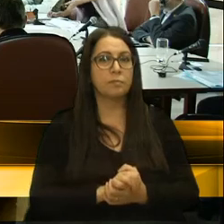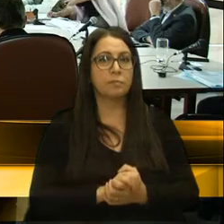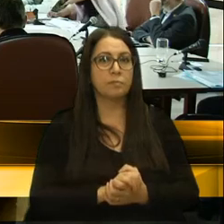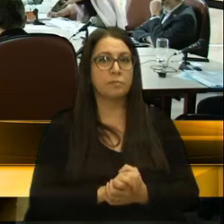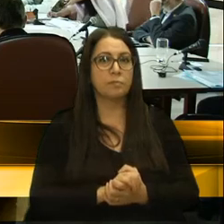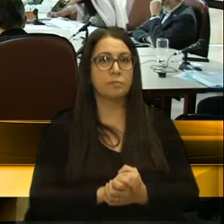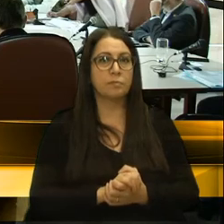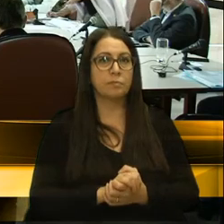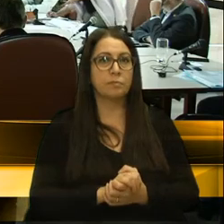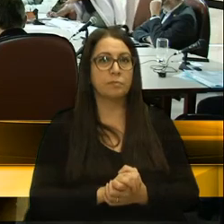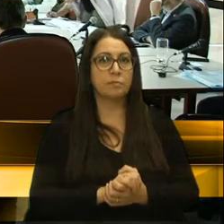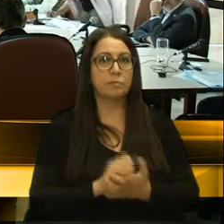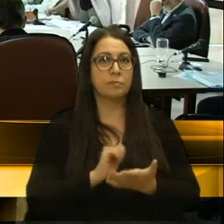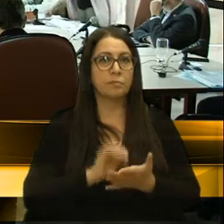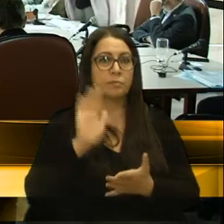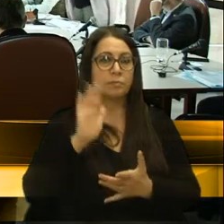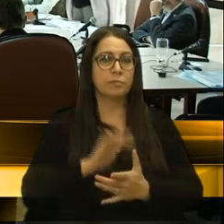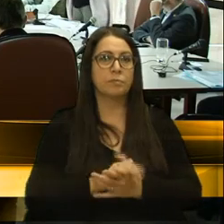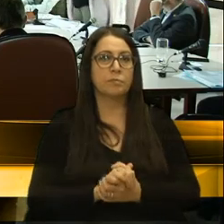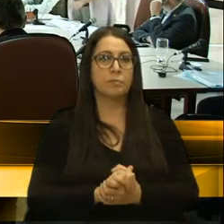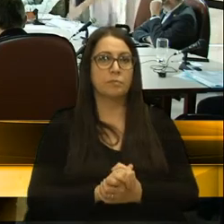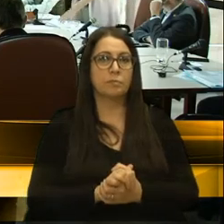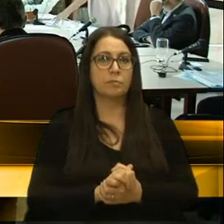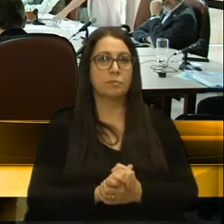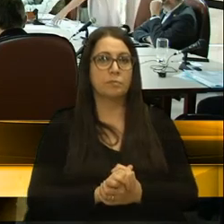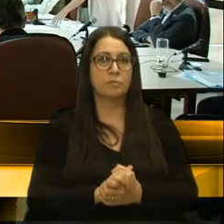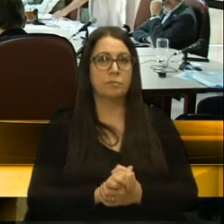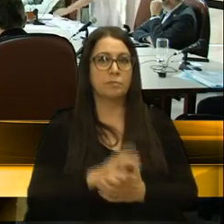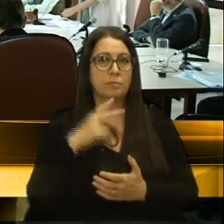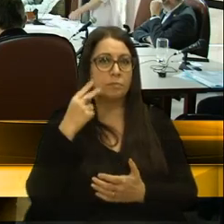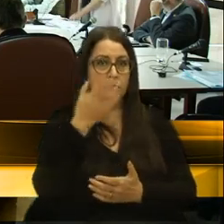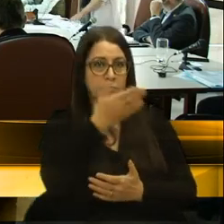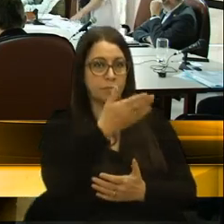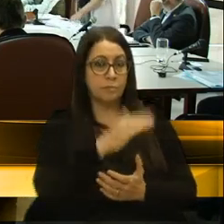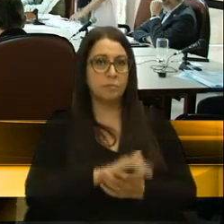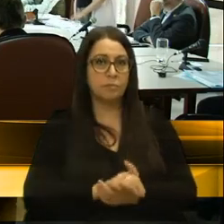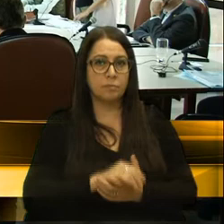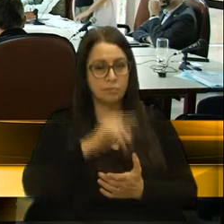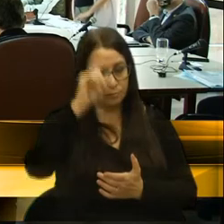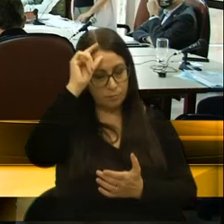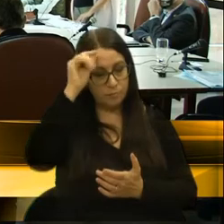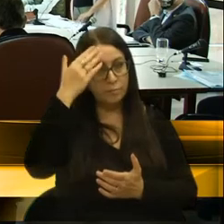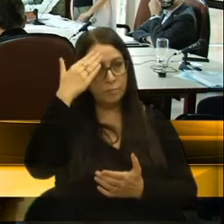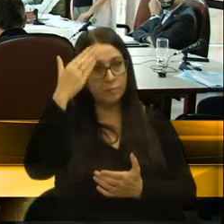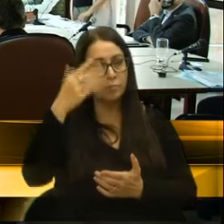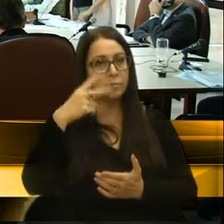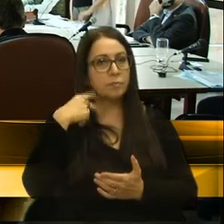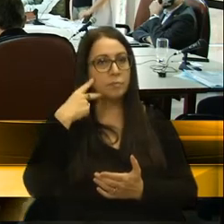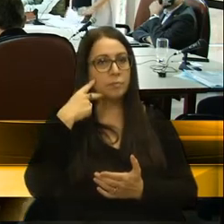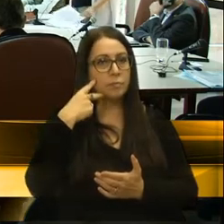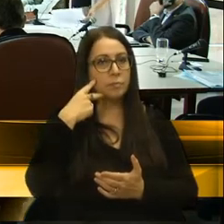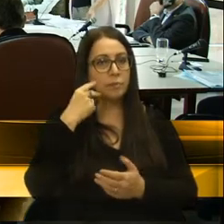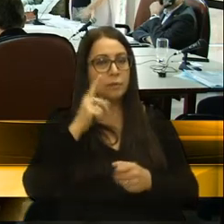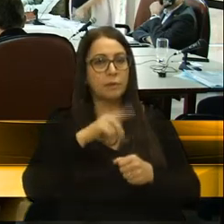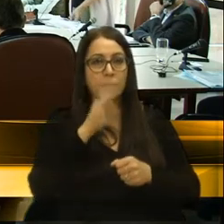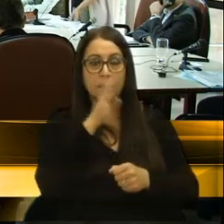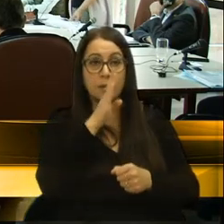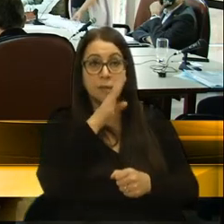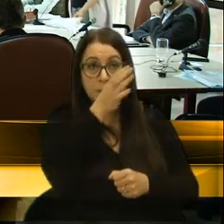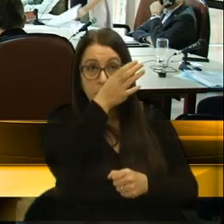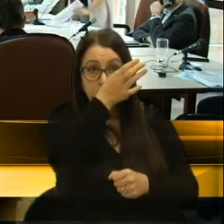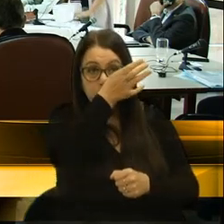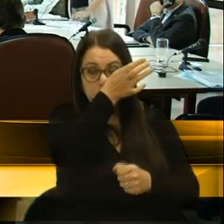Eu sigo uma parte, vereadora. Tenho uma parte, vereador. Obrigado, vereador. Desculpe tomar o seu tempo, bem rapidinho, porque